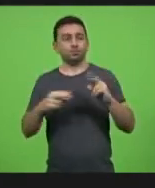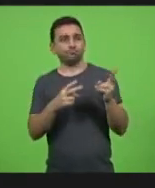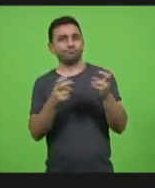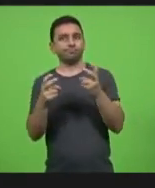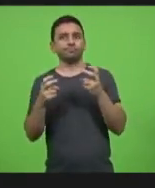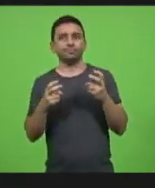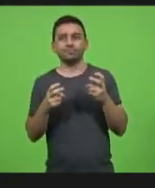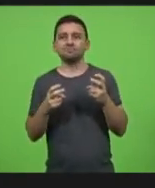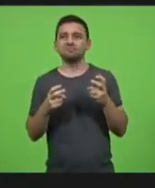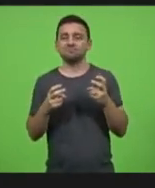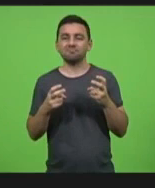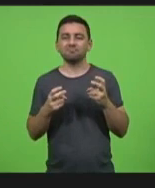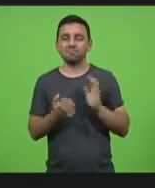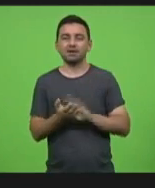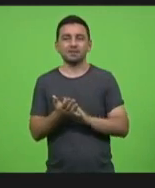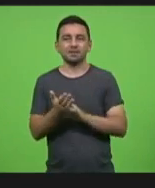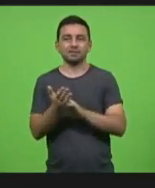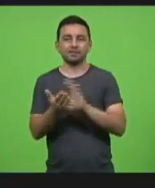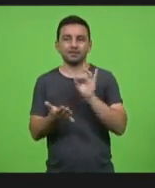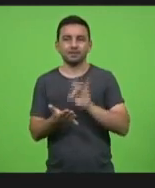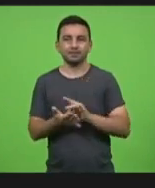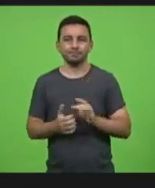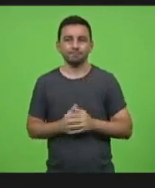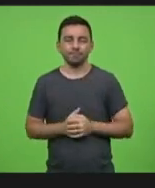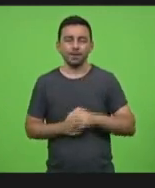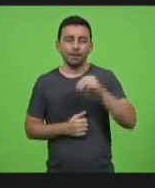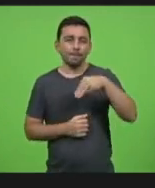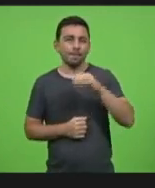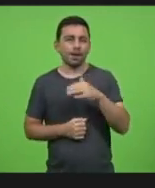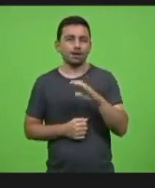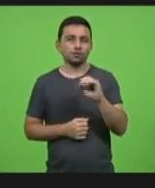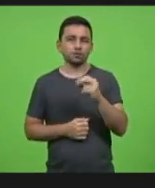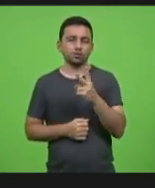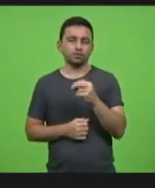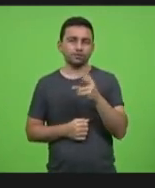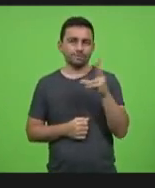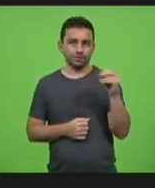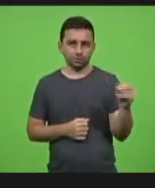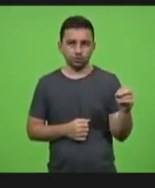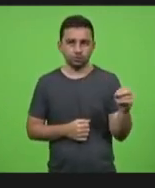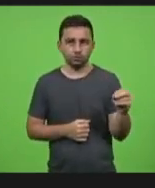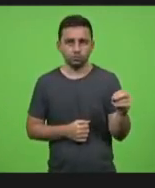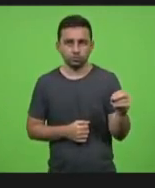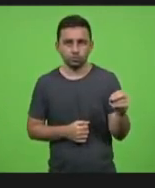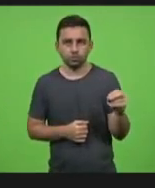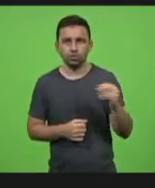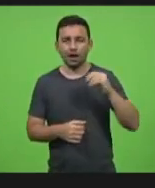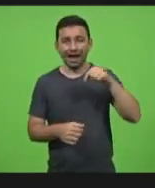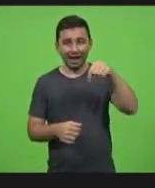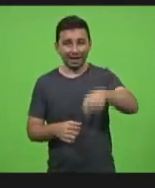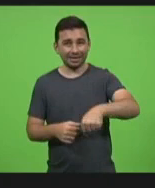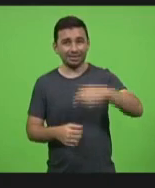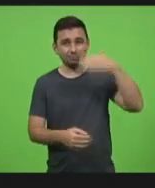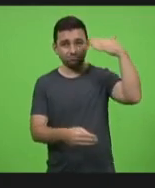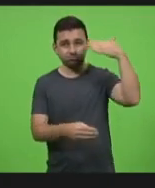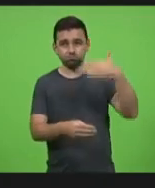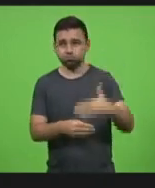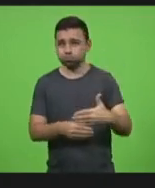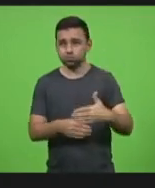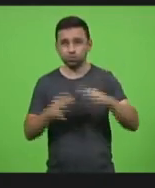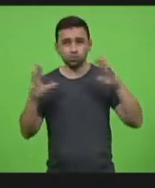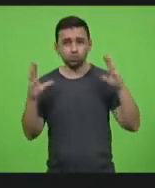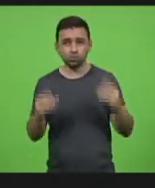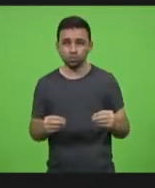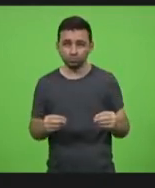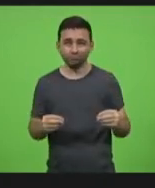eles merecem esse aplauso em março de 2020 fecharam o estado fechou o sistema iria se